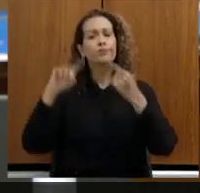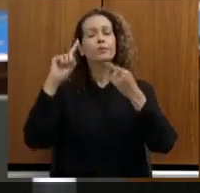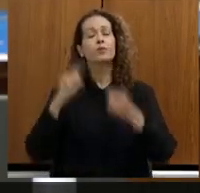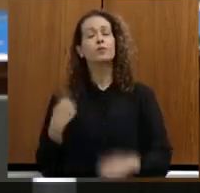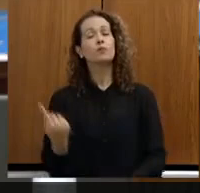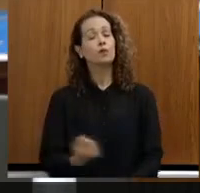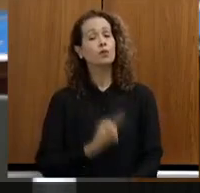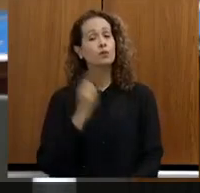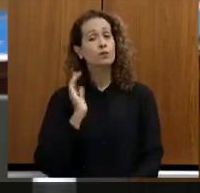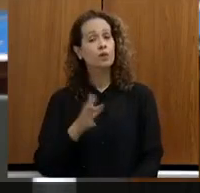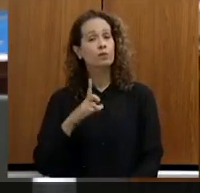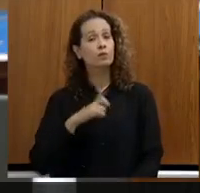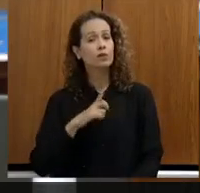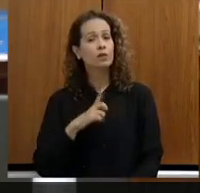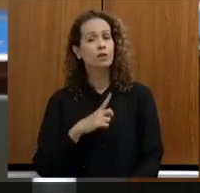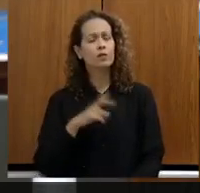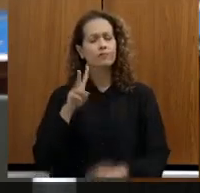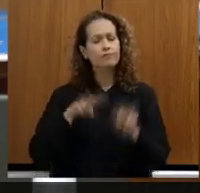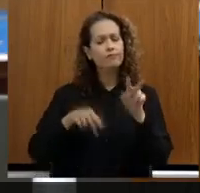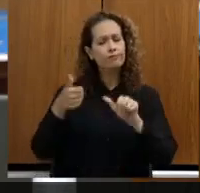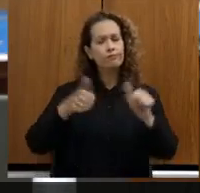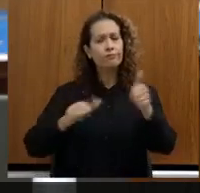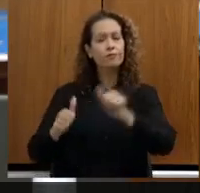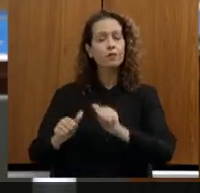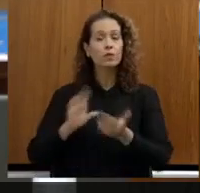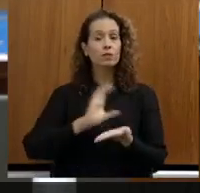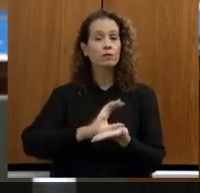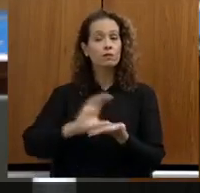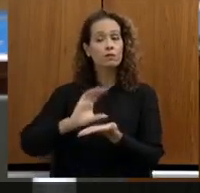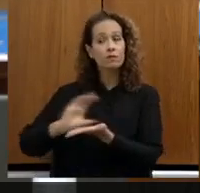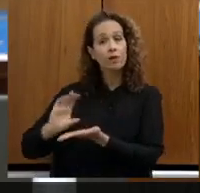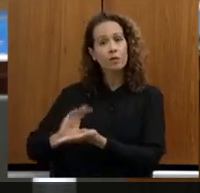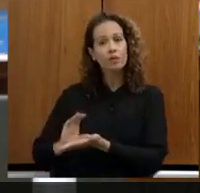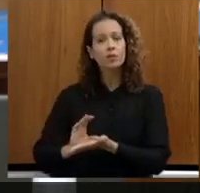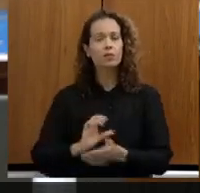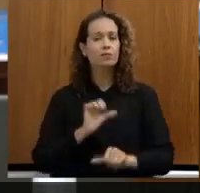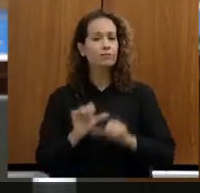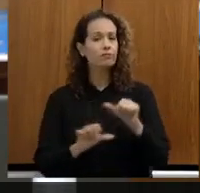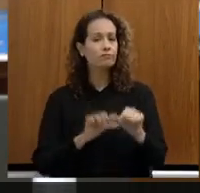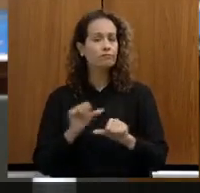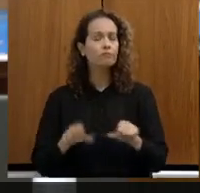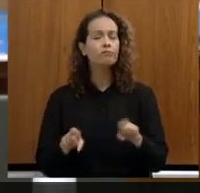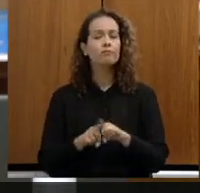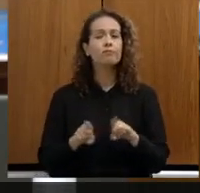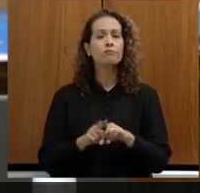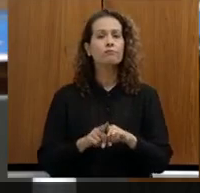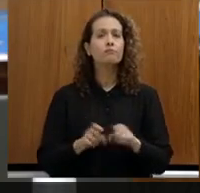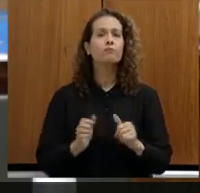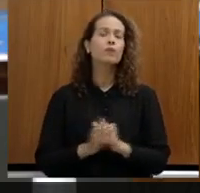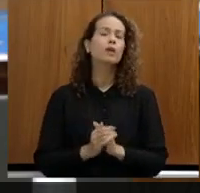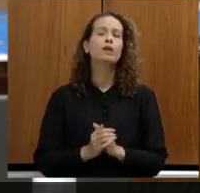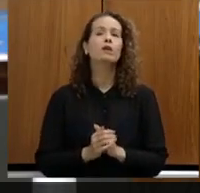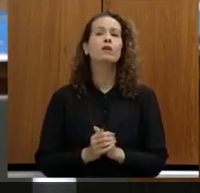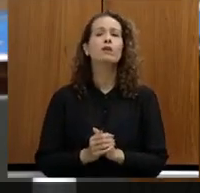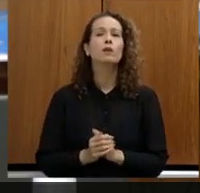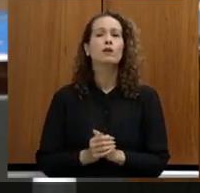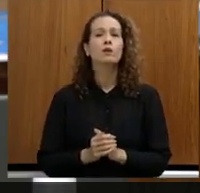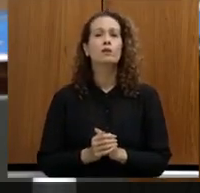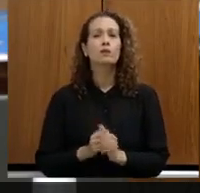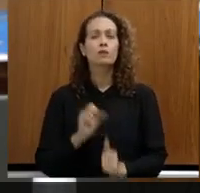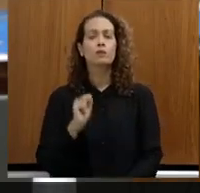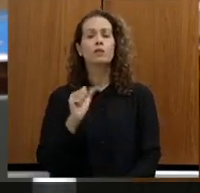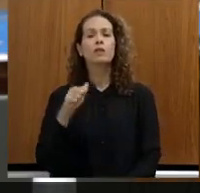reavaliando para que esses valores sejam atualizados. Da mesma forma, a universalização do saneamento nessa bacia,